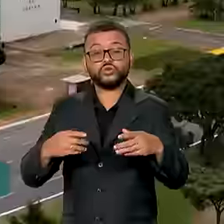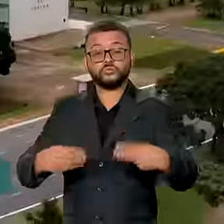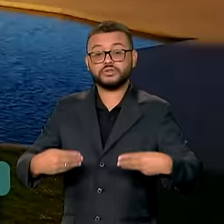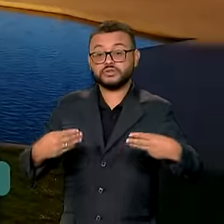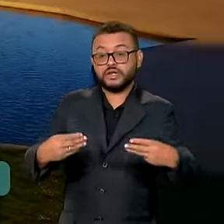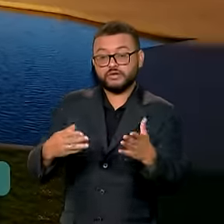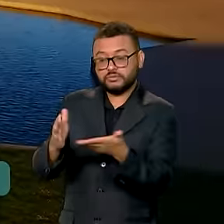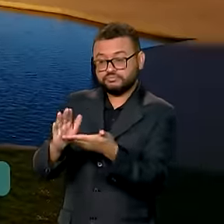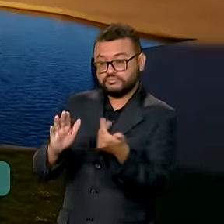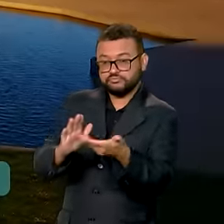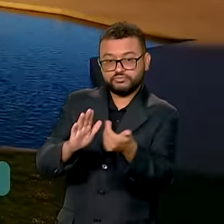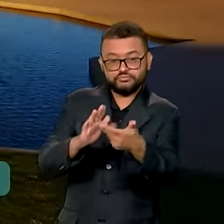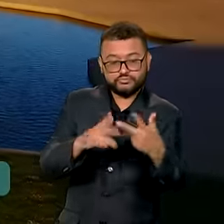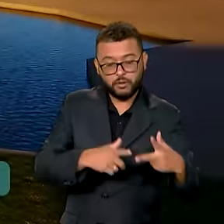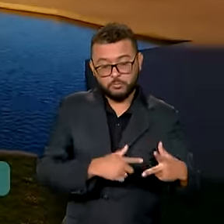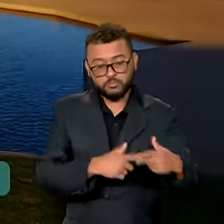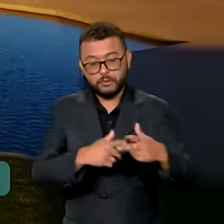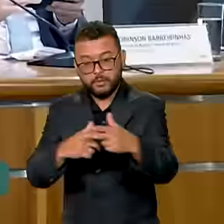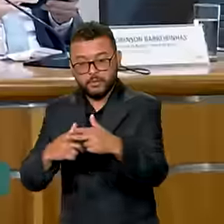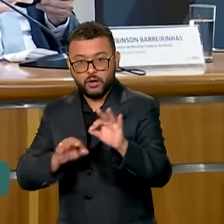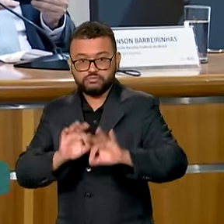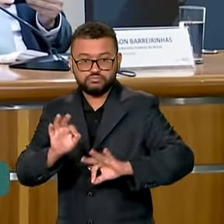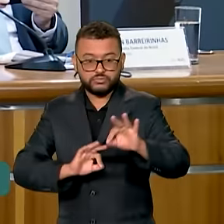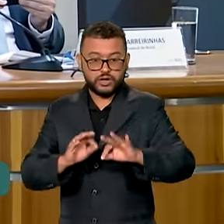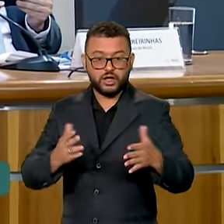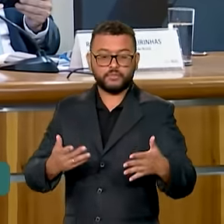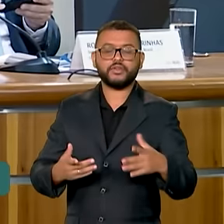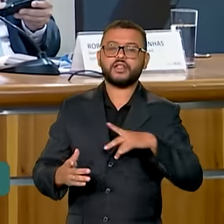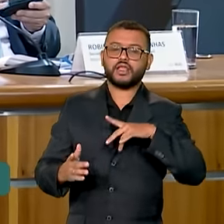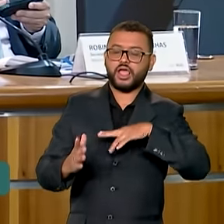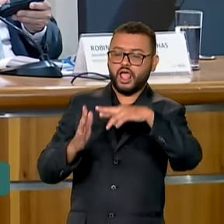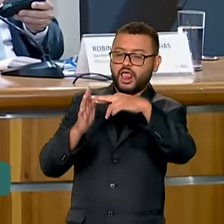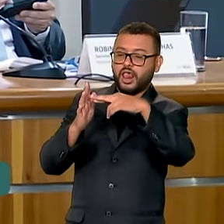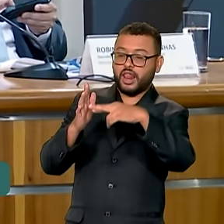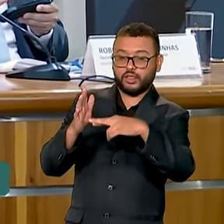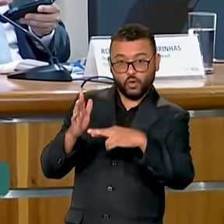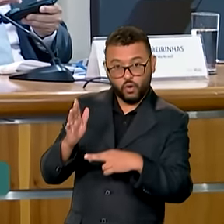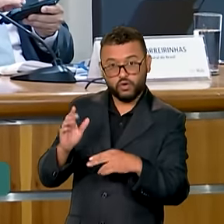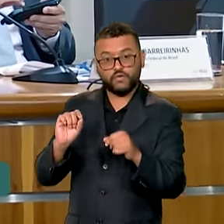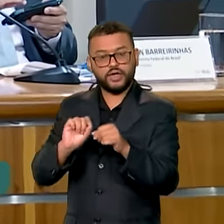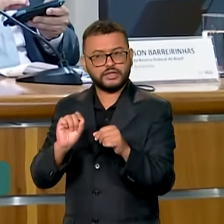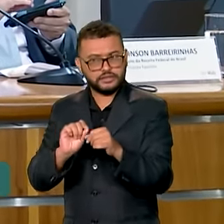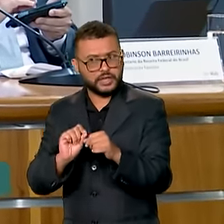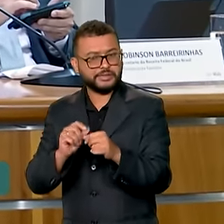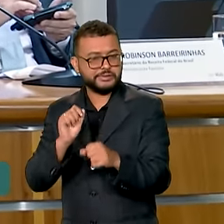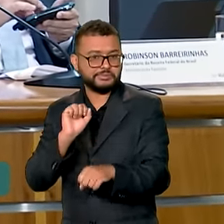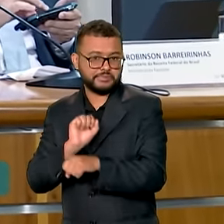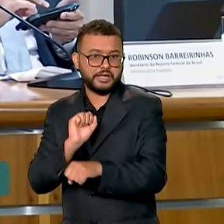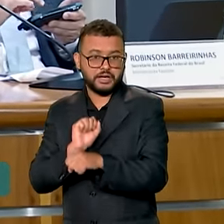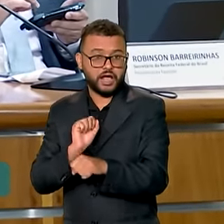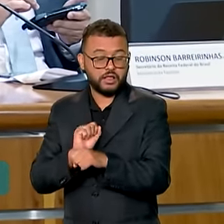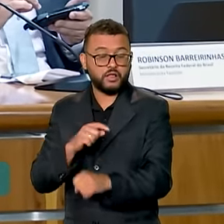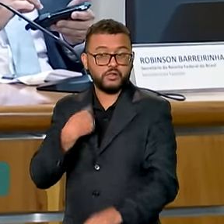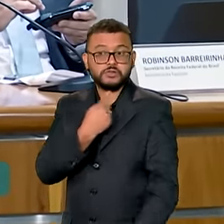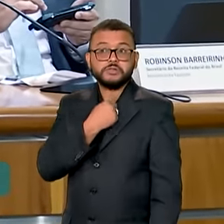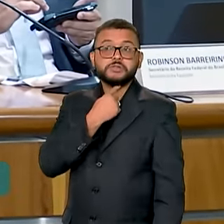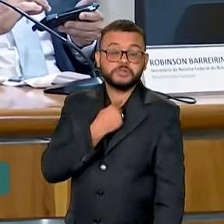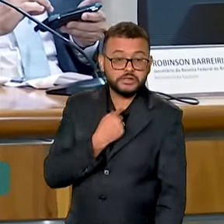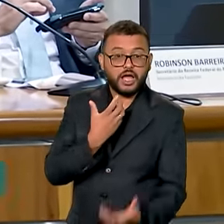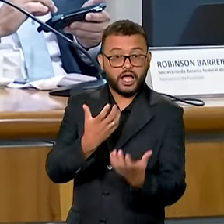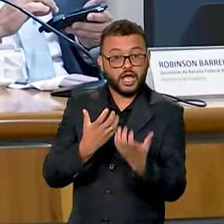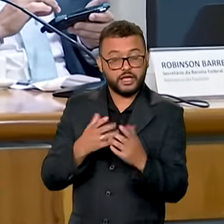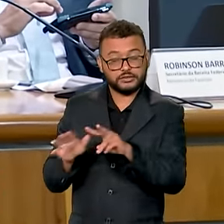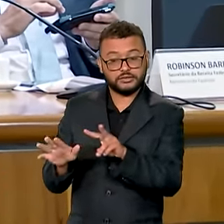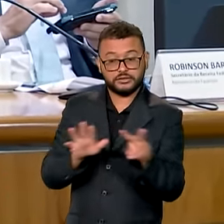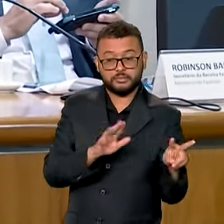contenção sairá no final deste mês. É um relatório que estava sendo muito aguardado. Na semana passada, os